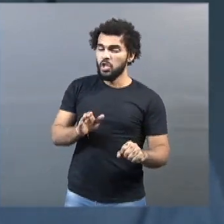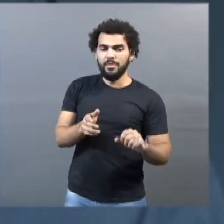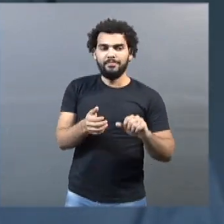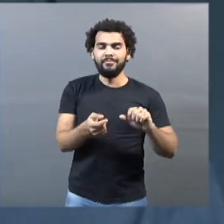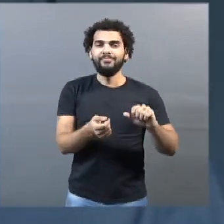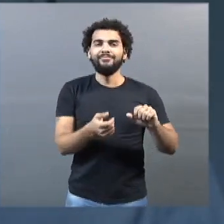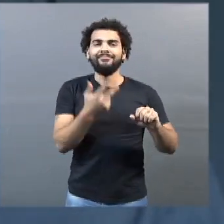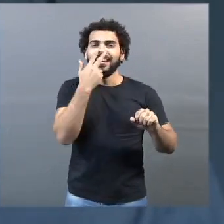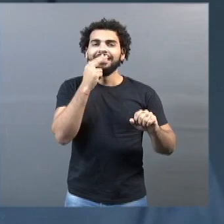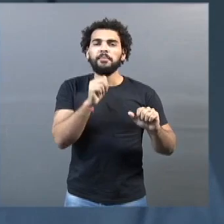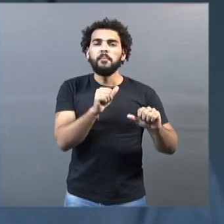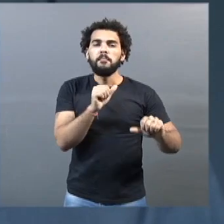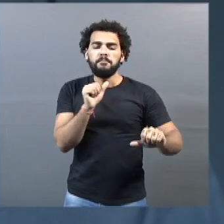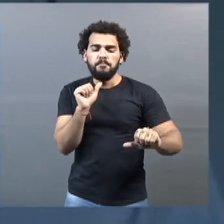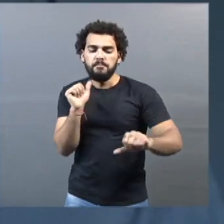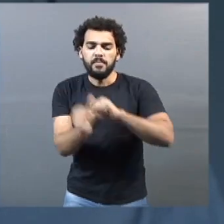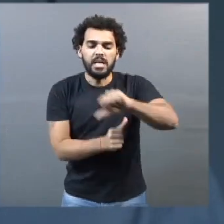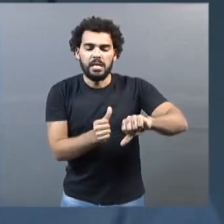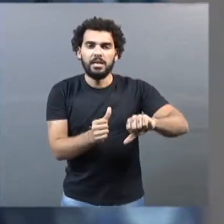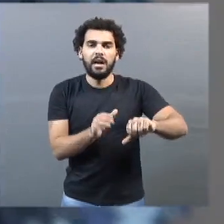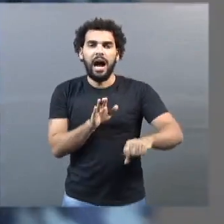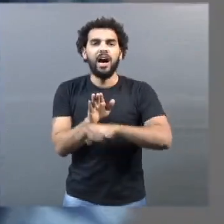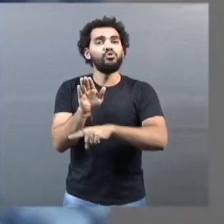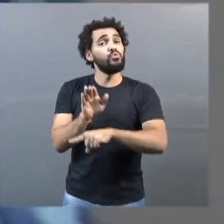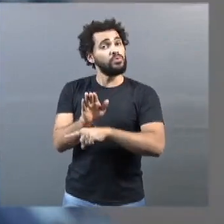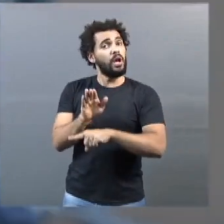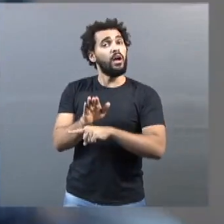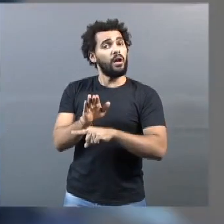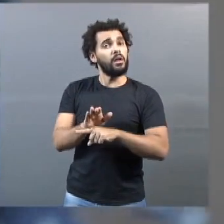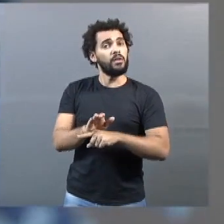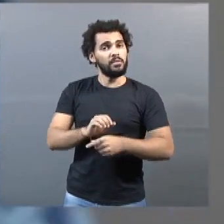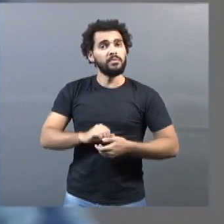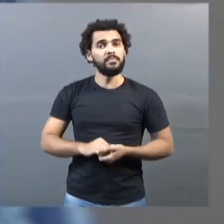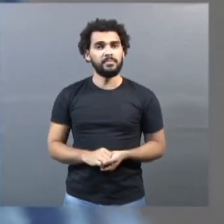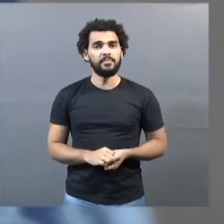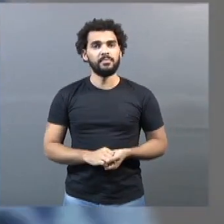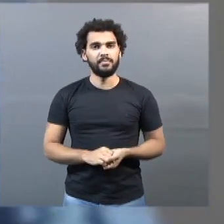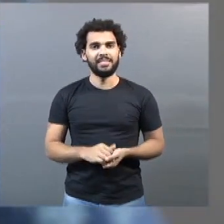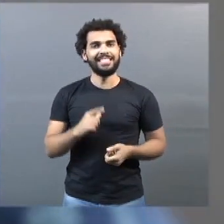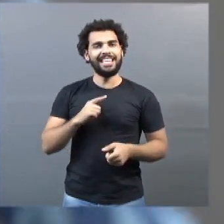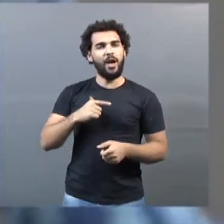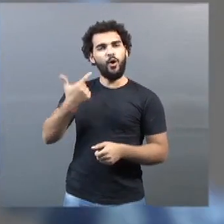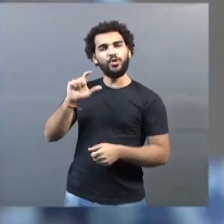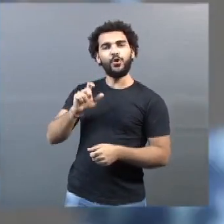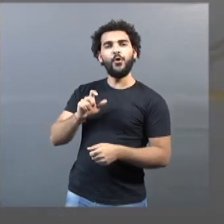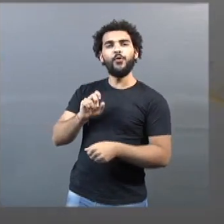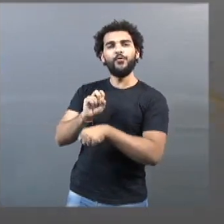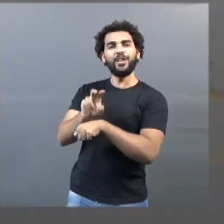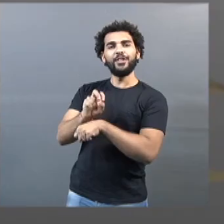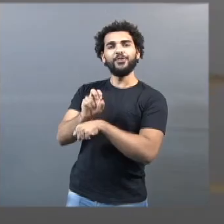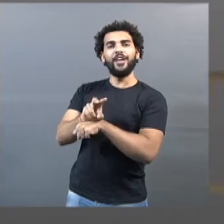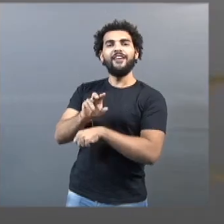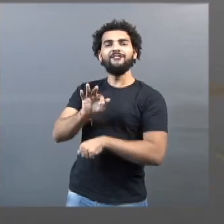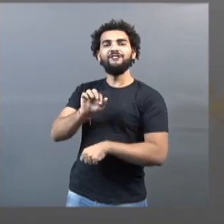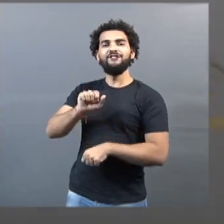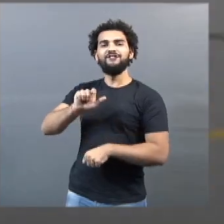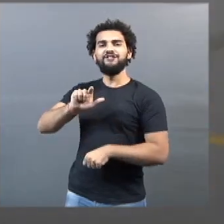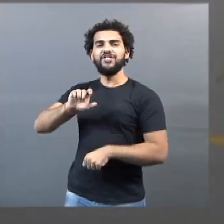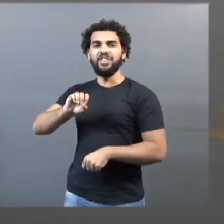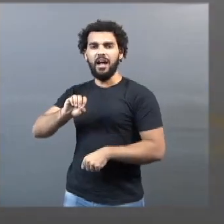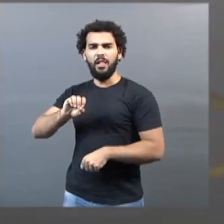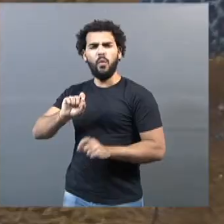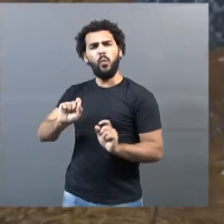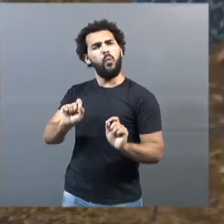em uma ferramenta para o bem. É o que acontece com um tipo de vírus chamado fago, um grande predador de